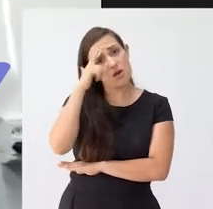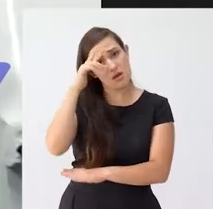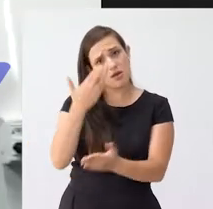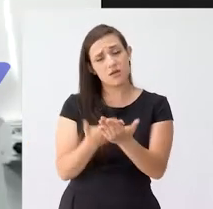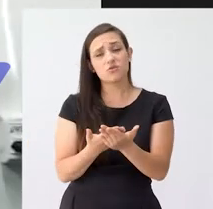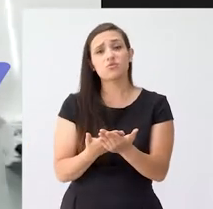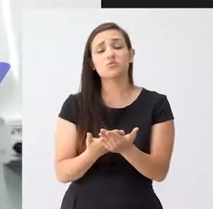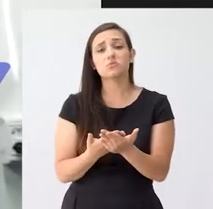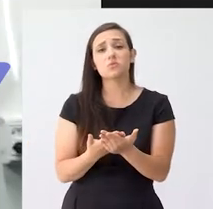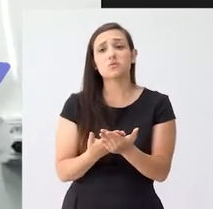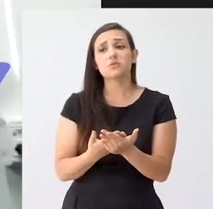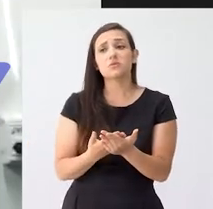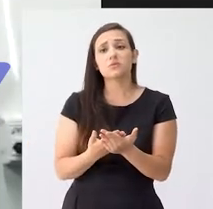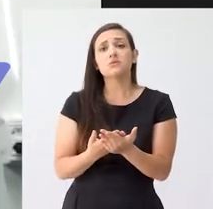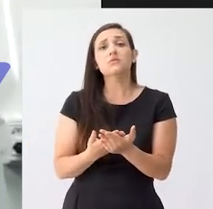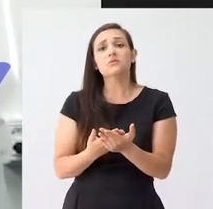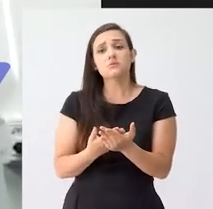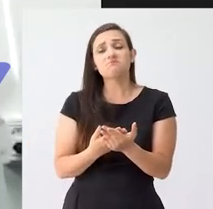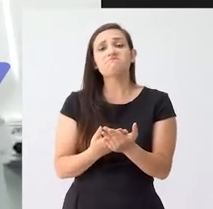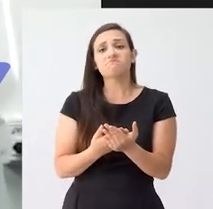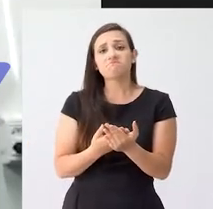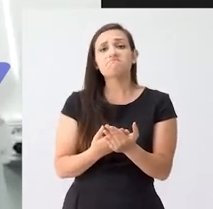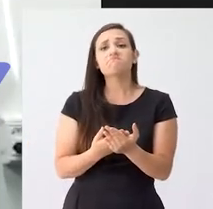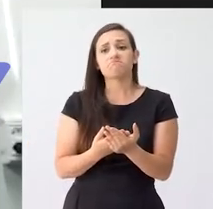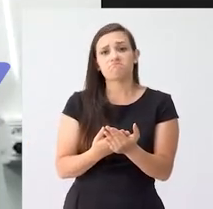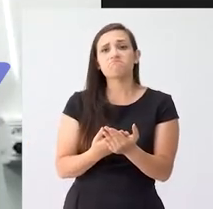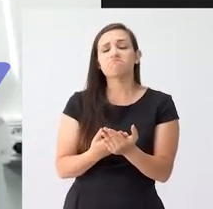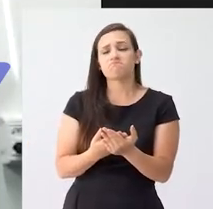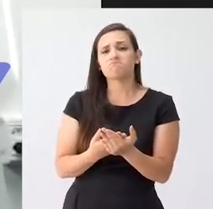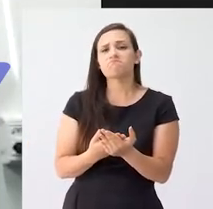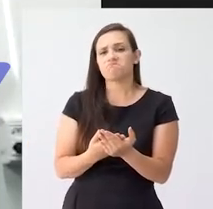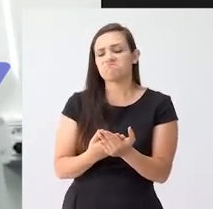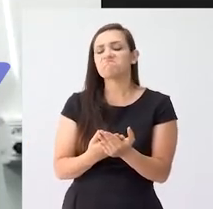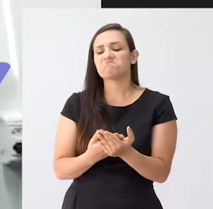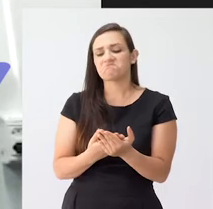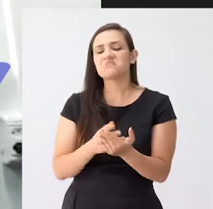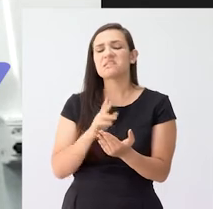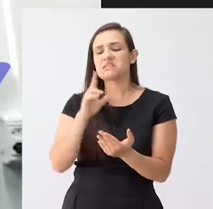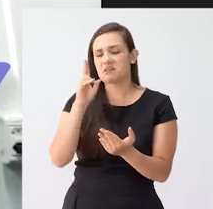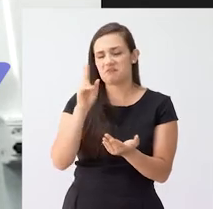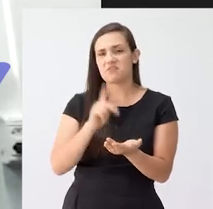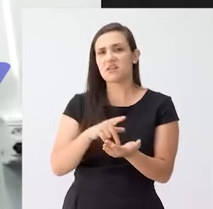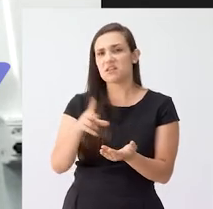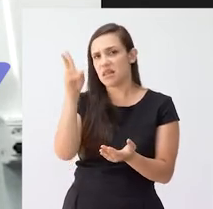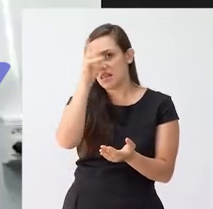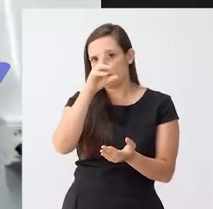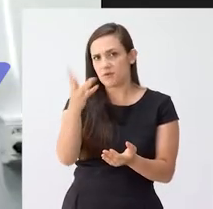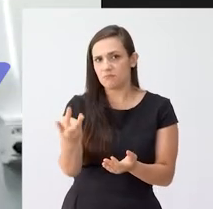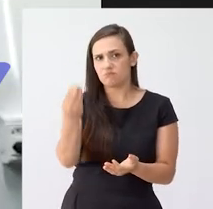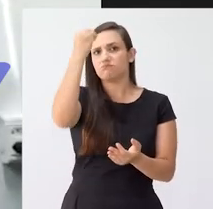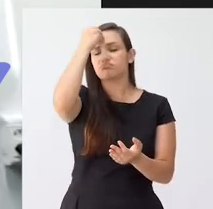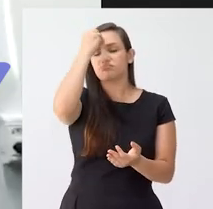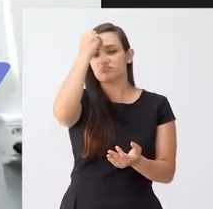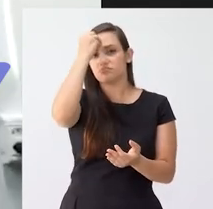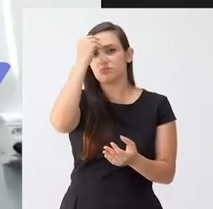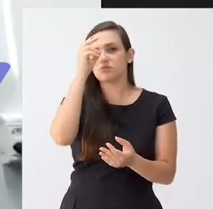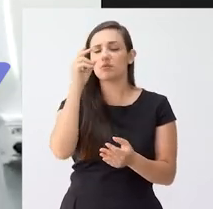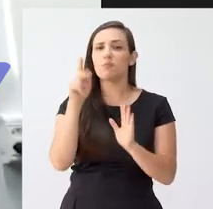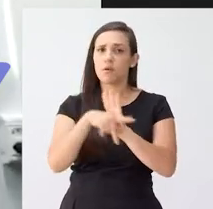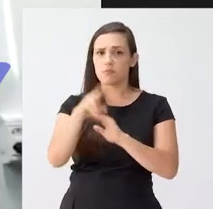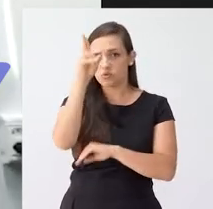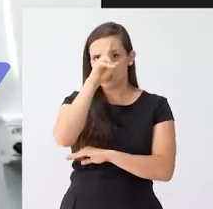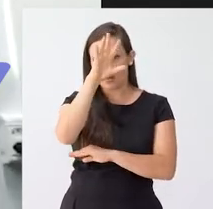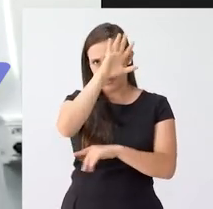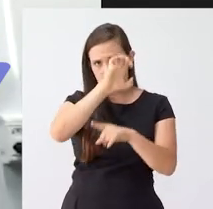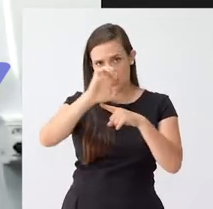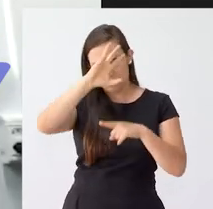sua região. E acredito que o seu legado fica aqui na